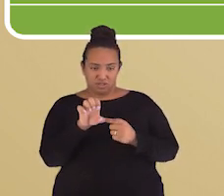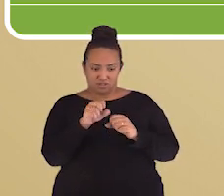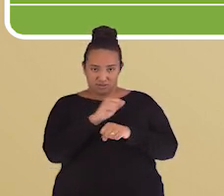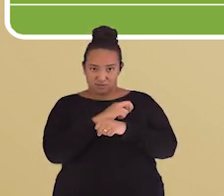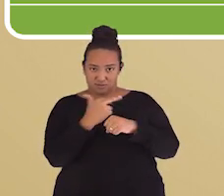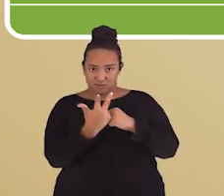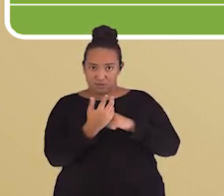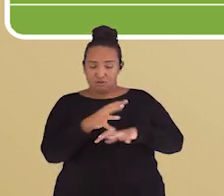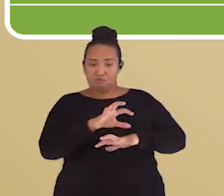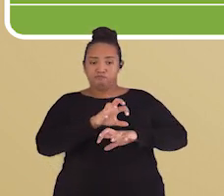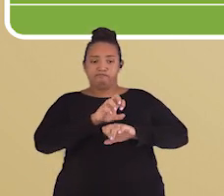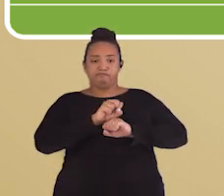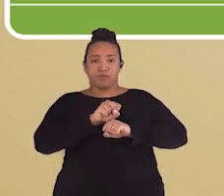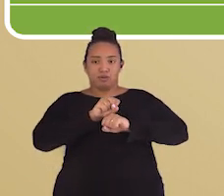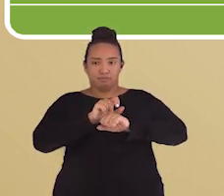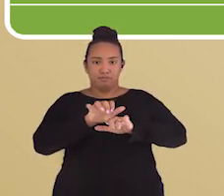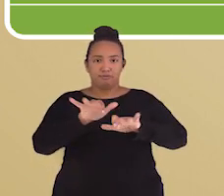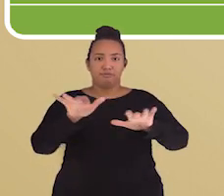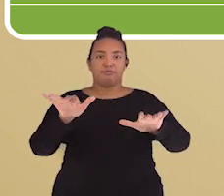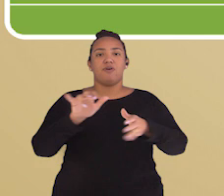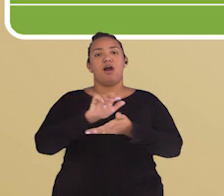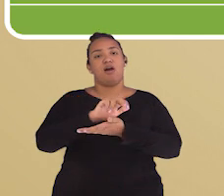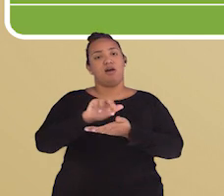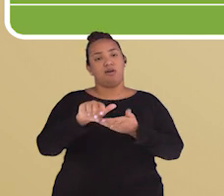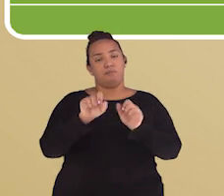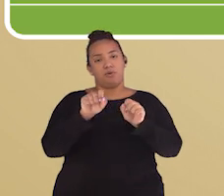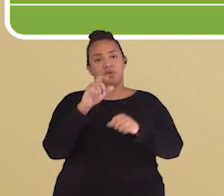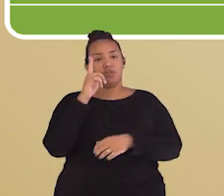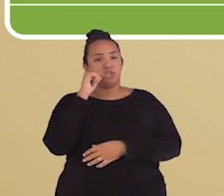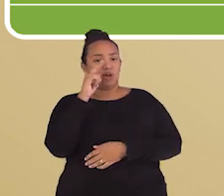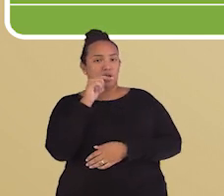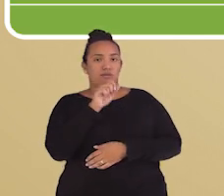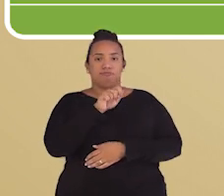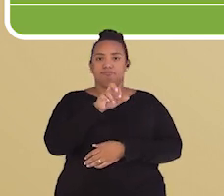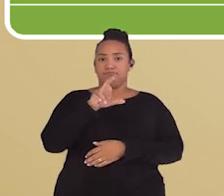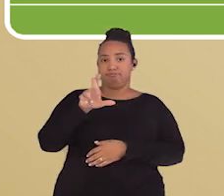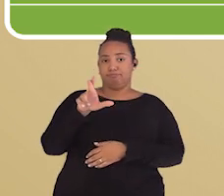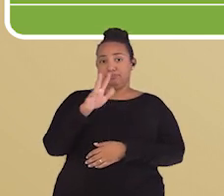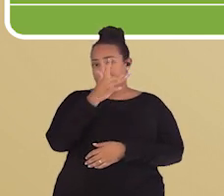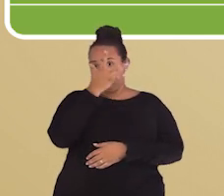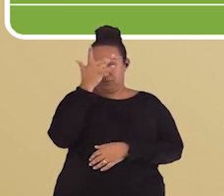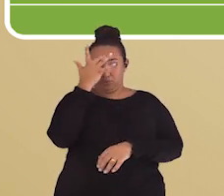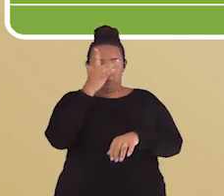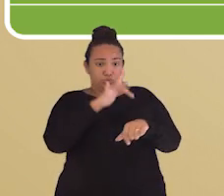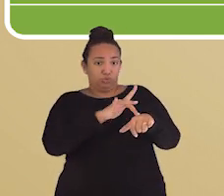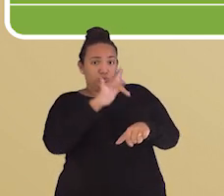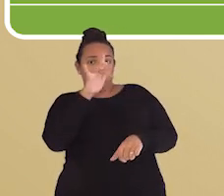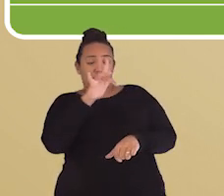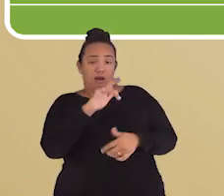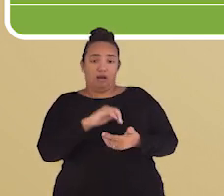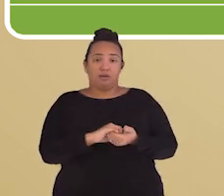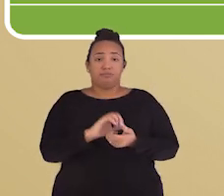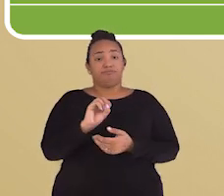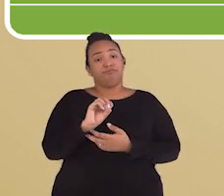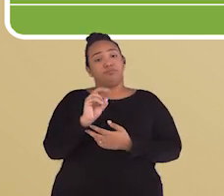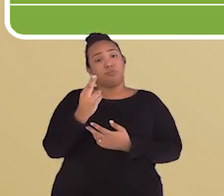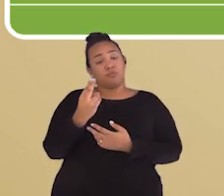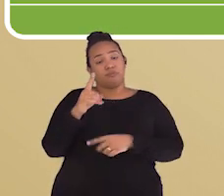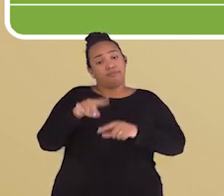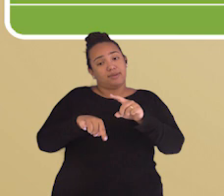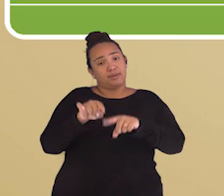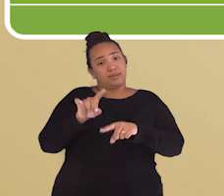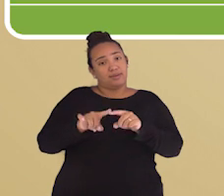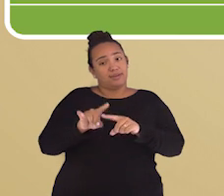alto poder de transmissão, que pode ocorrer pelo ar, pela água, pelo toque das pessoas doentes ou com